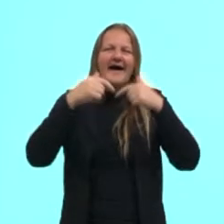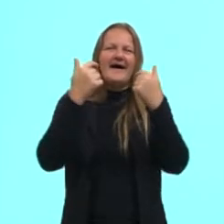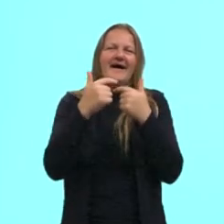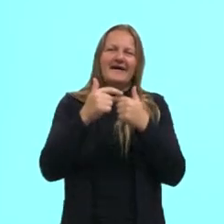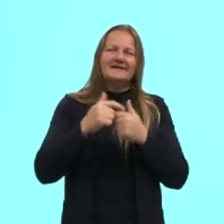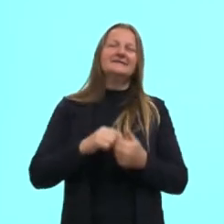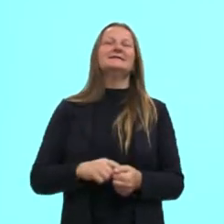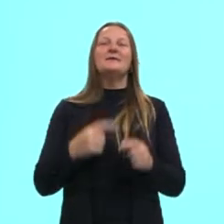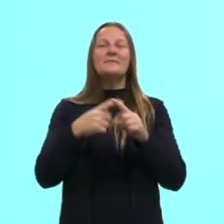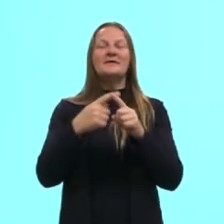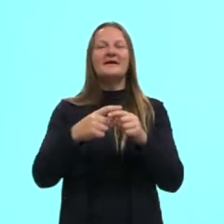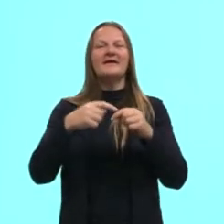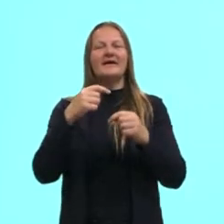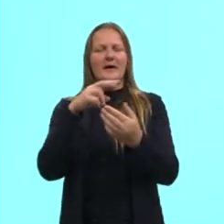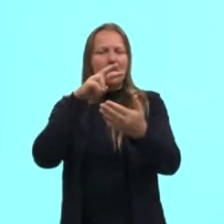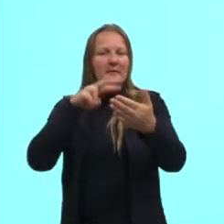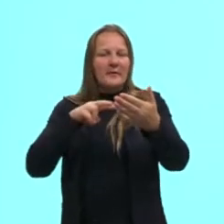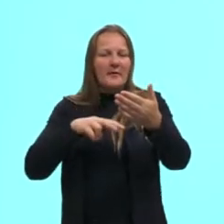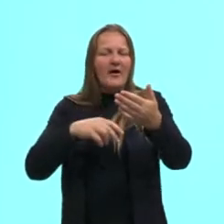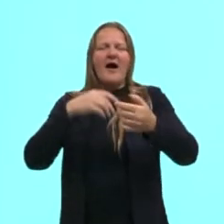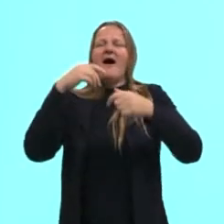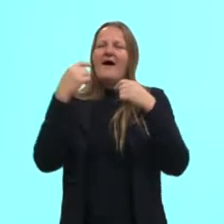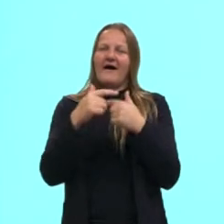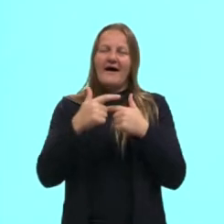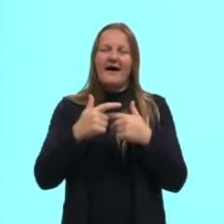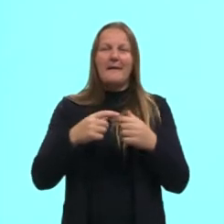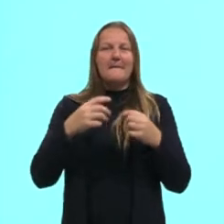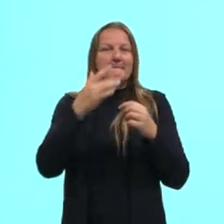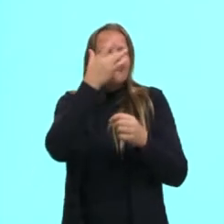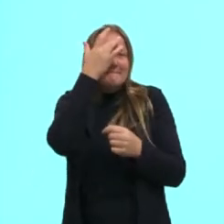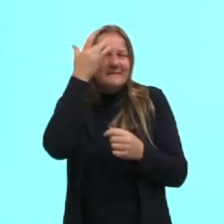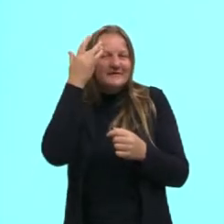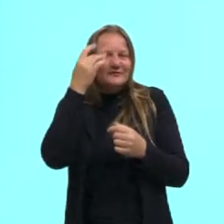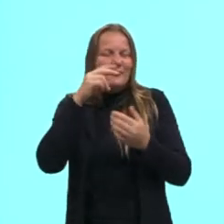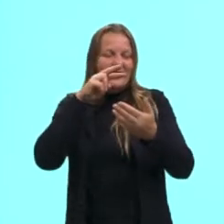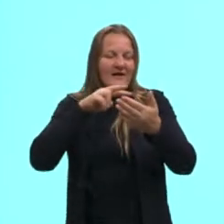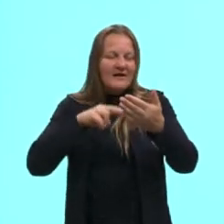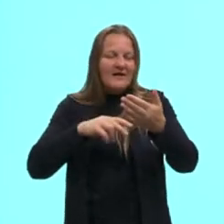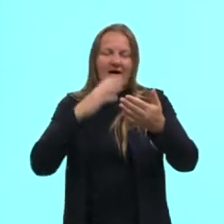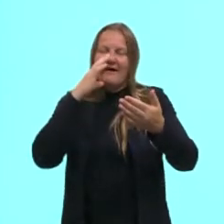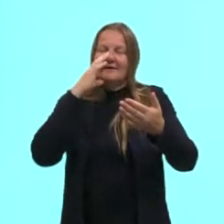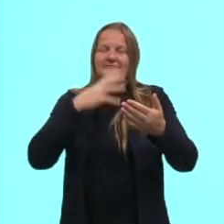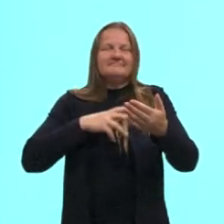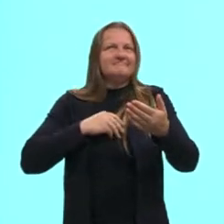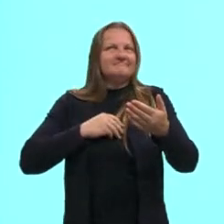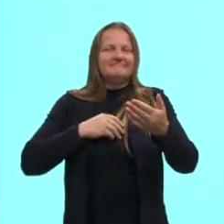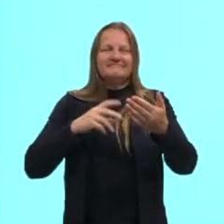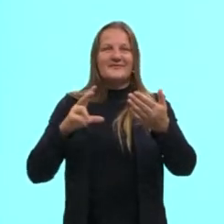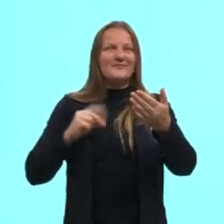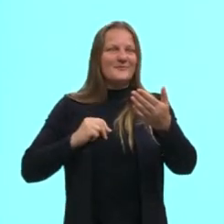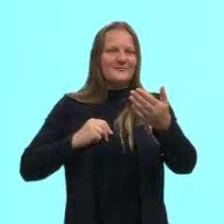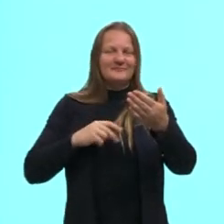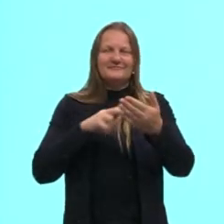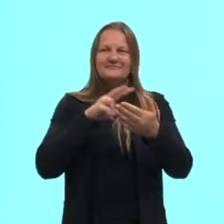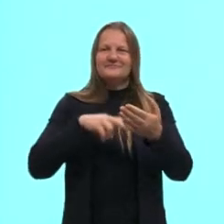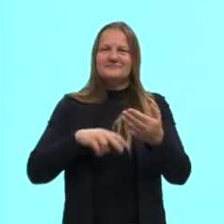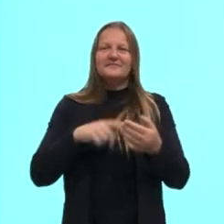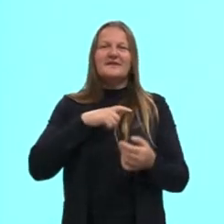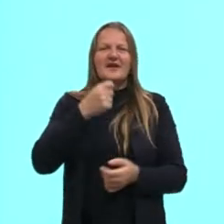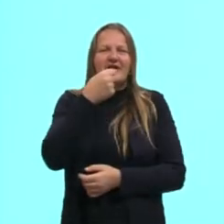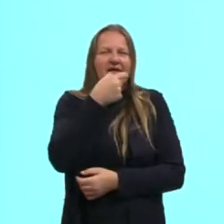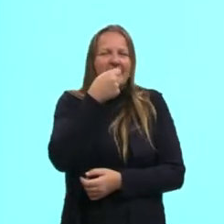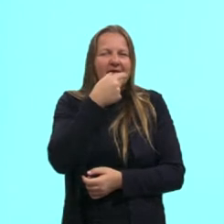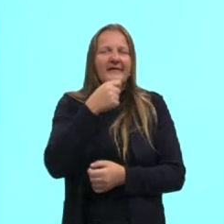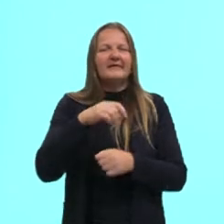que vai apelar para o humor como forma de entreter o público. Ao mesmo tempo que a gente vai utilizar a ironia e o humor como